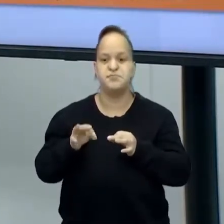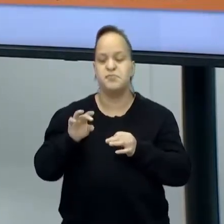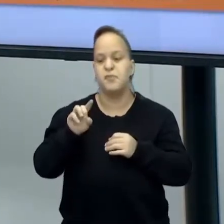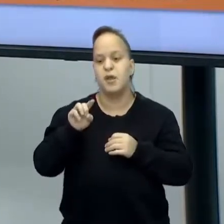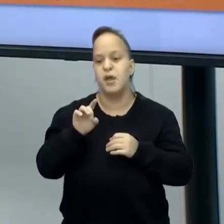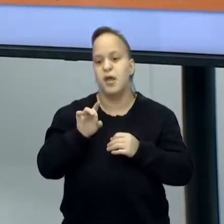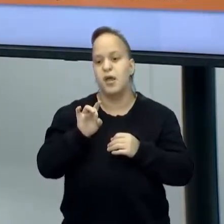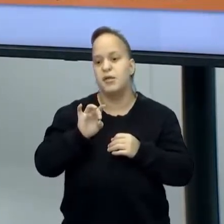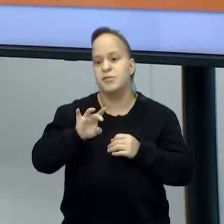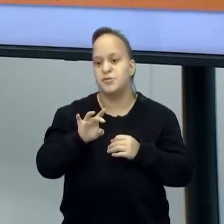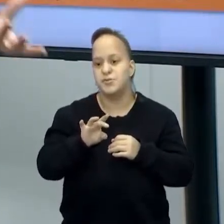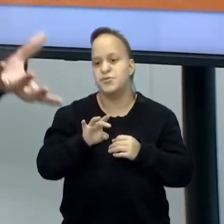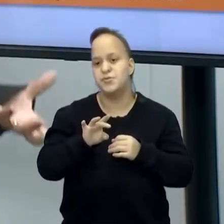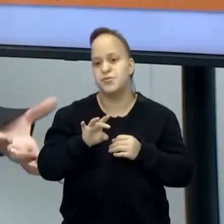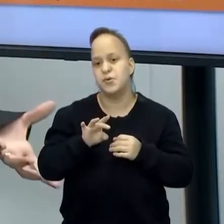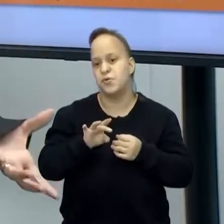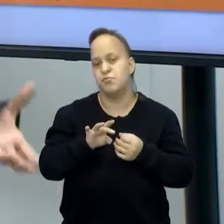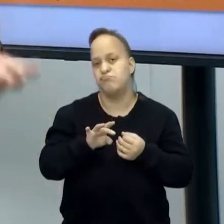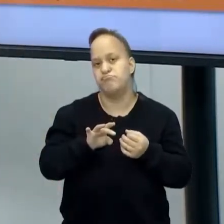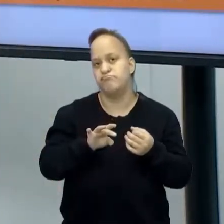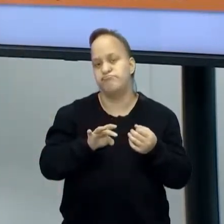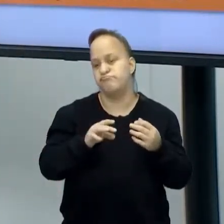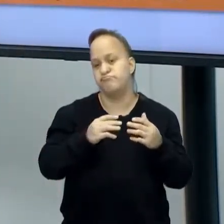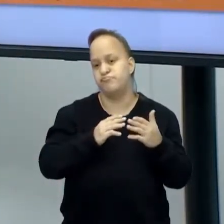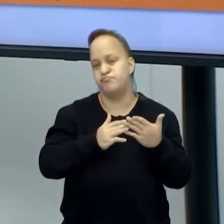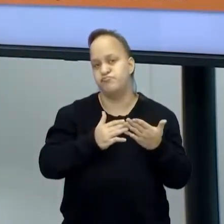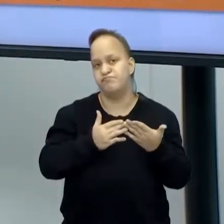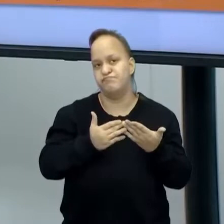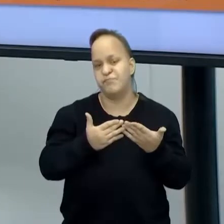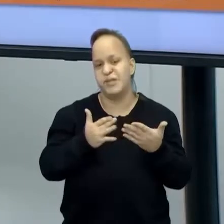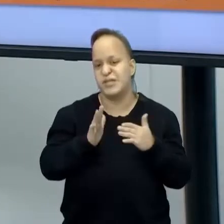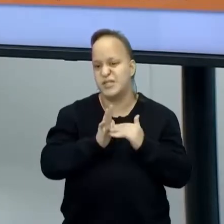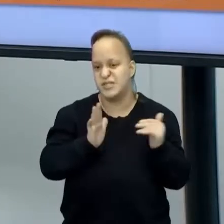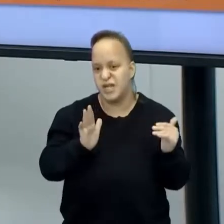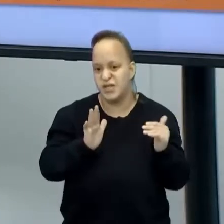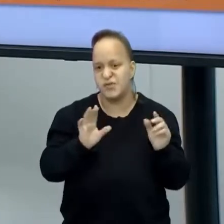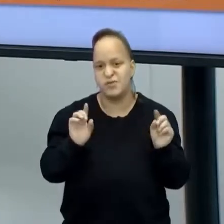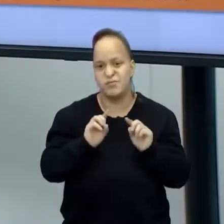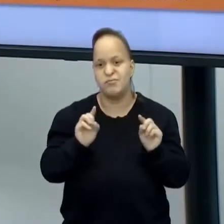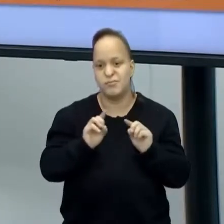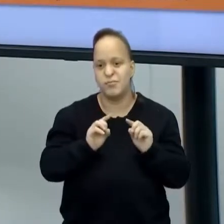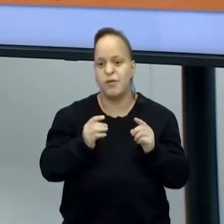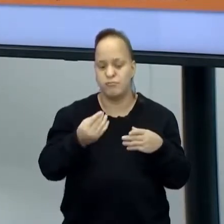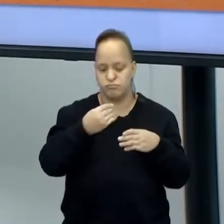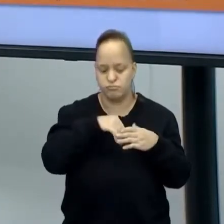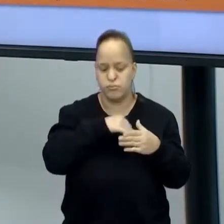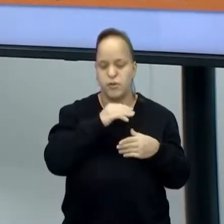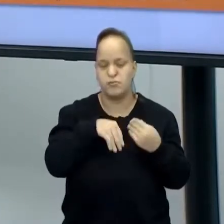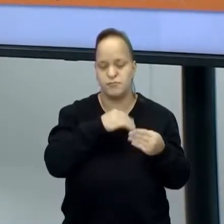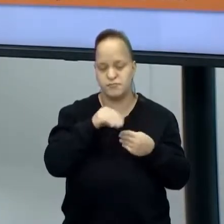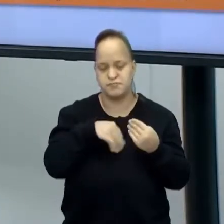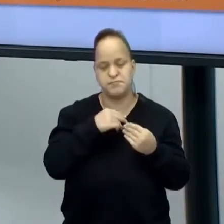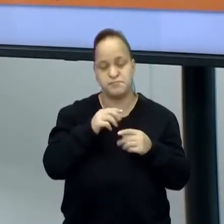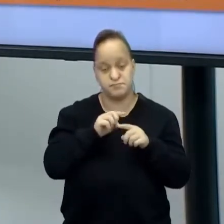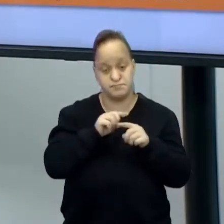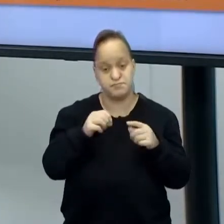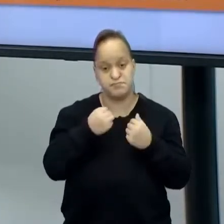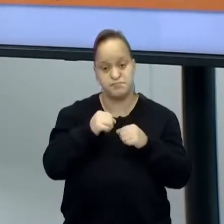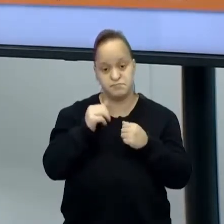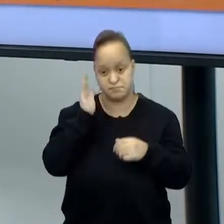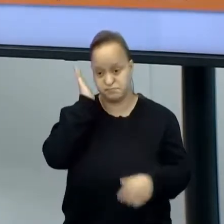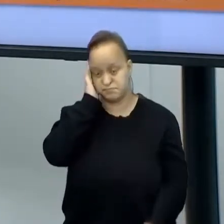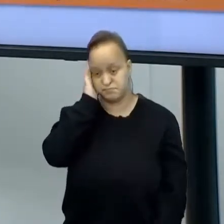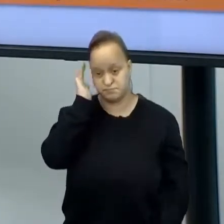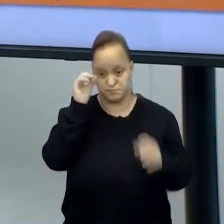estética faz parte do design e não ao contrário. Tá bom? Então, vocês precisam ter isso muito